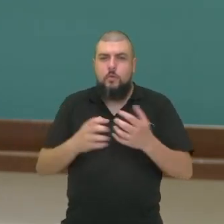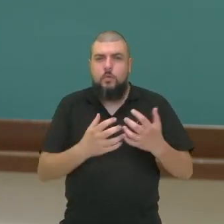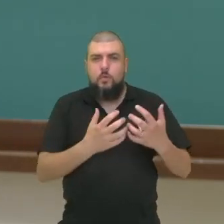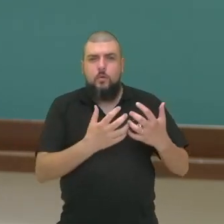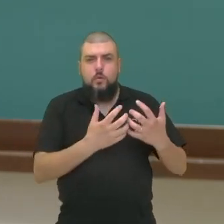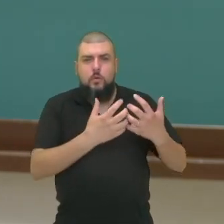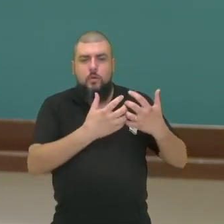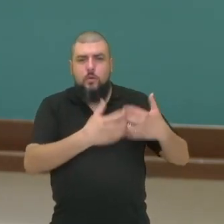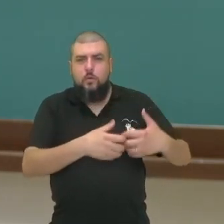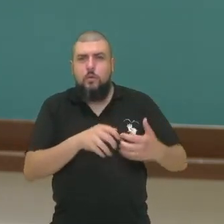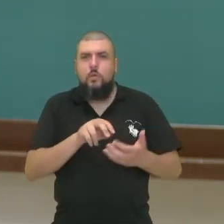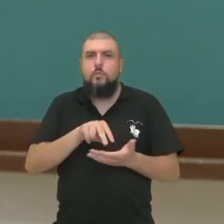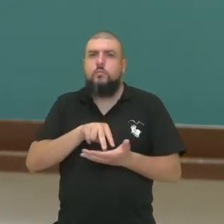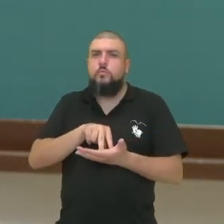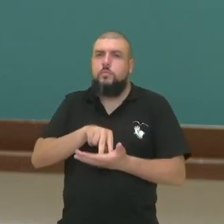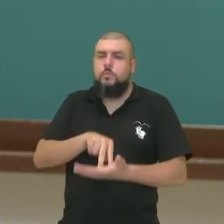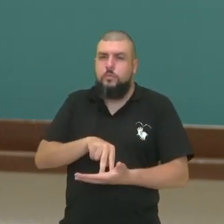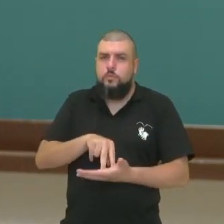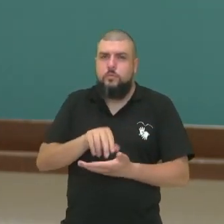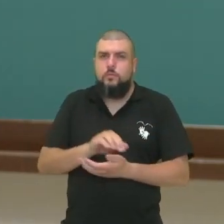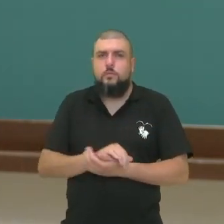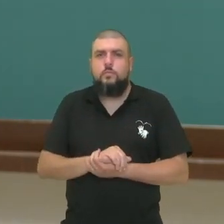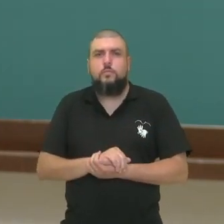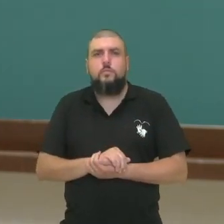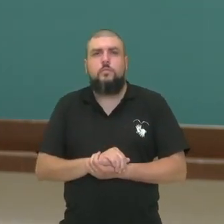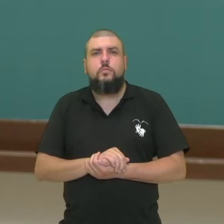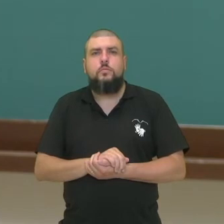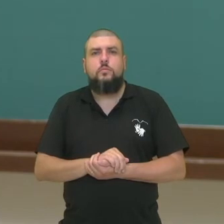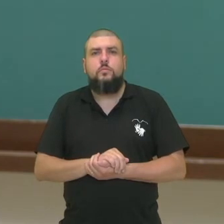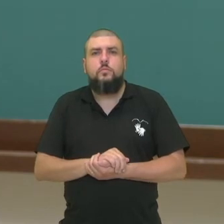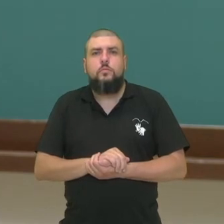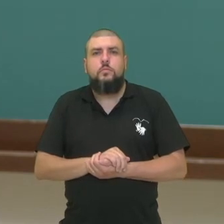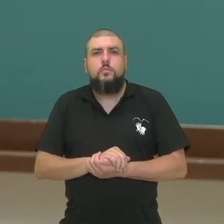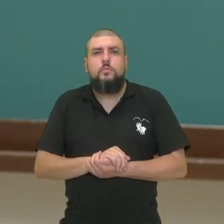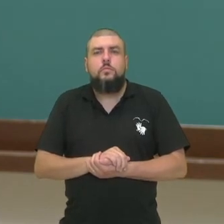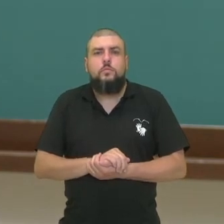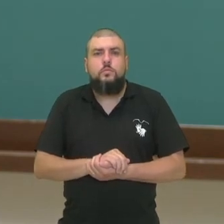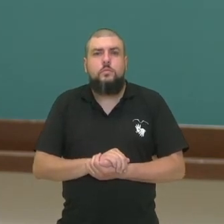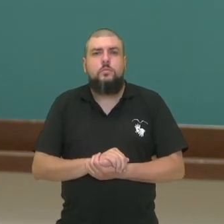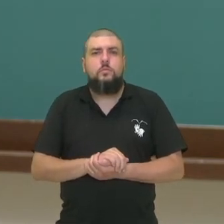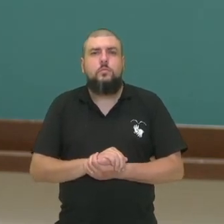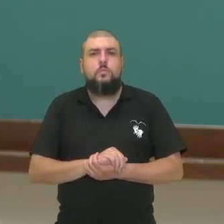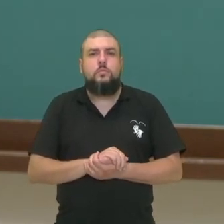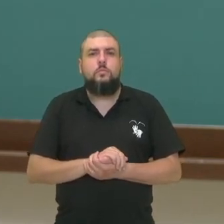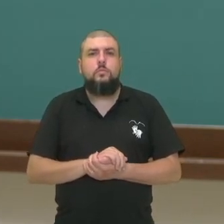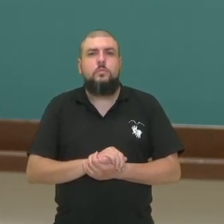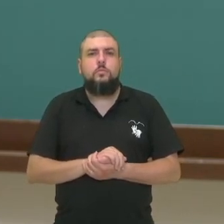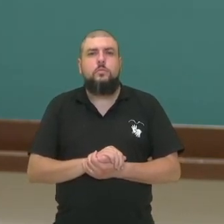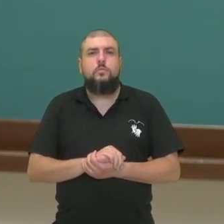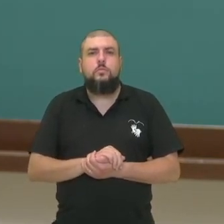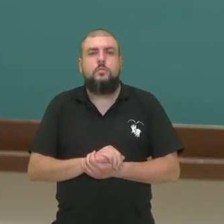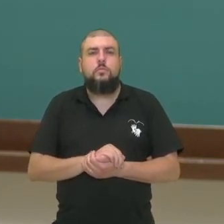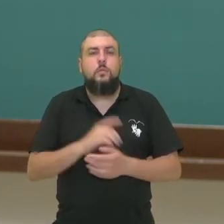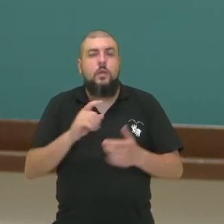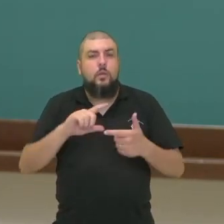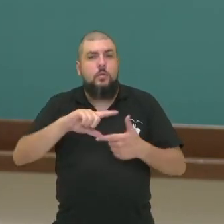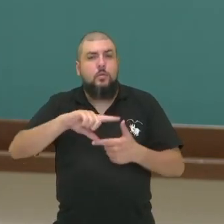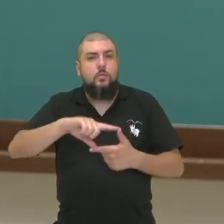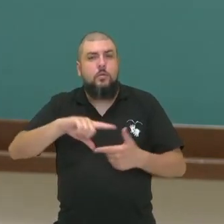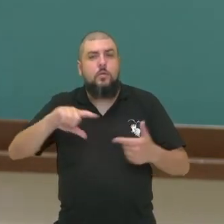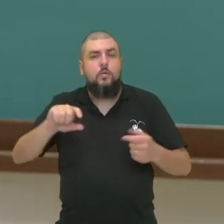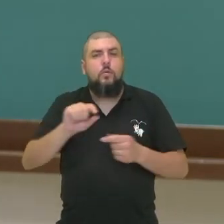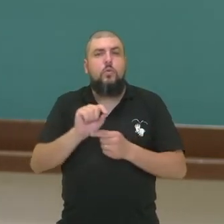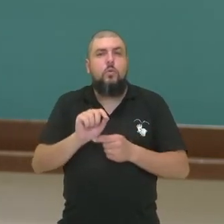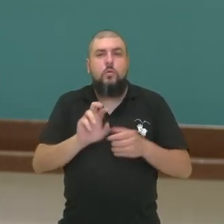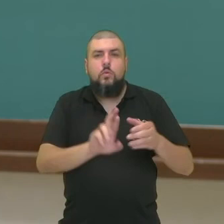consolidar. A modernidade é esse período que vai do Renascimento até o Iluminismo,